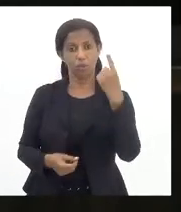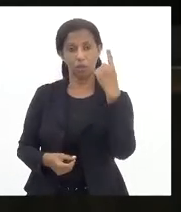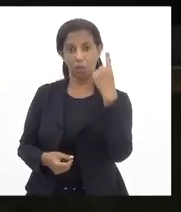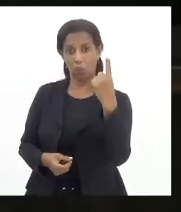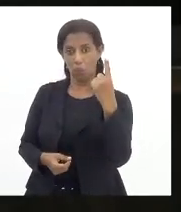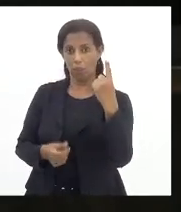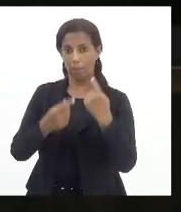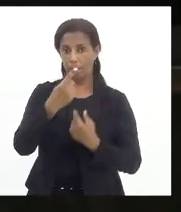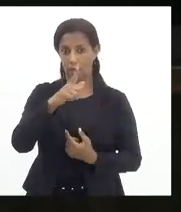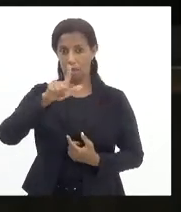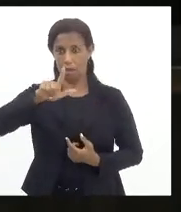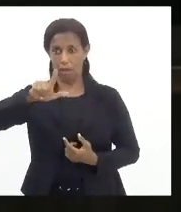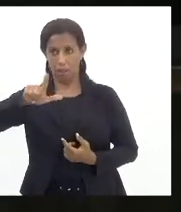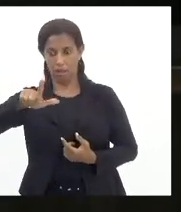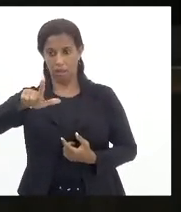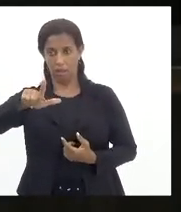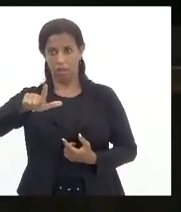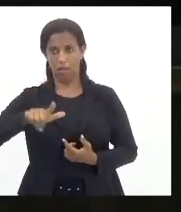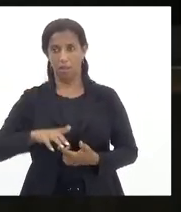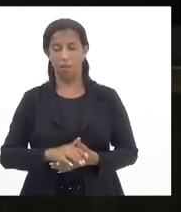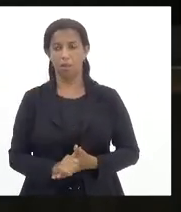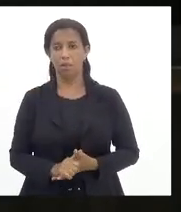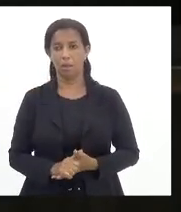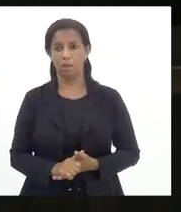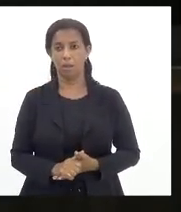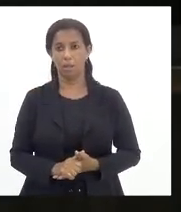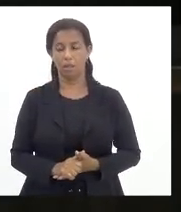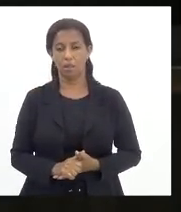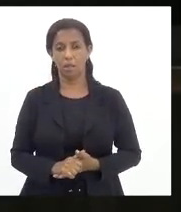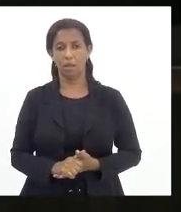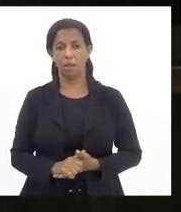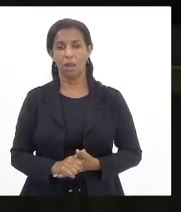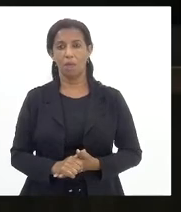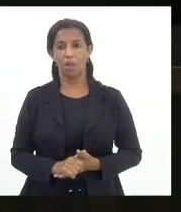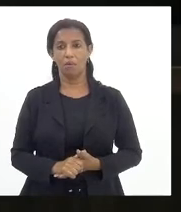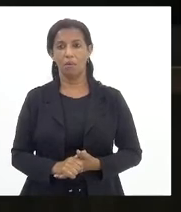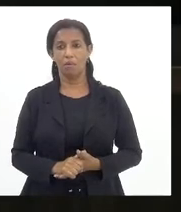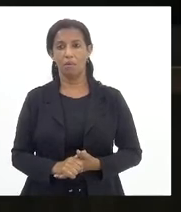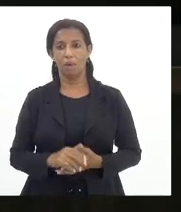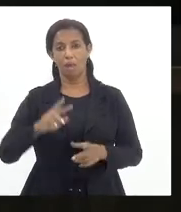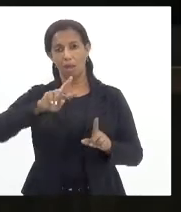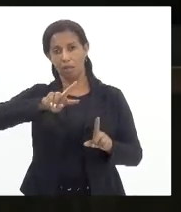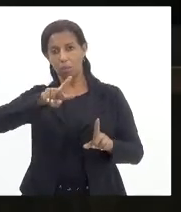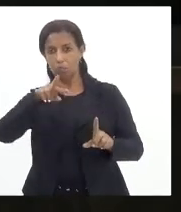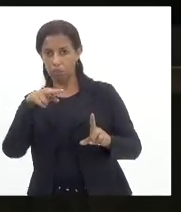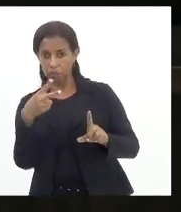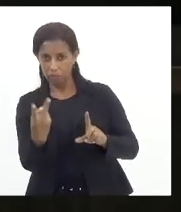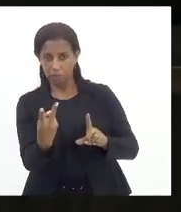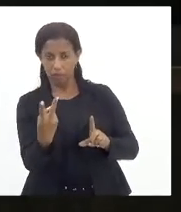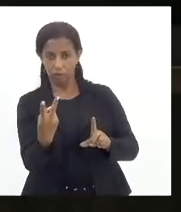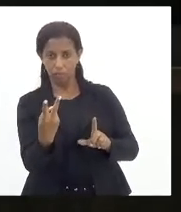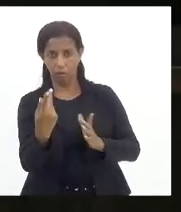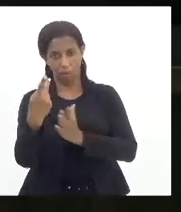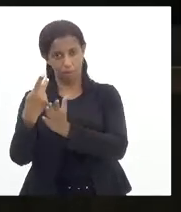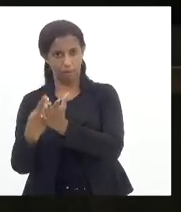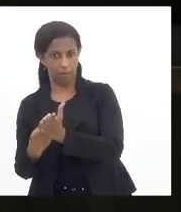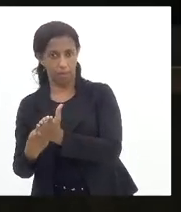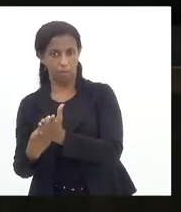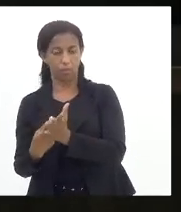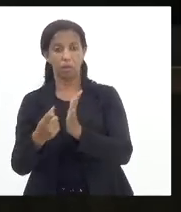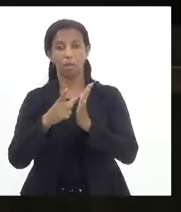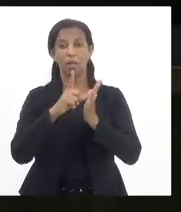eu vou na primeira sessão eu inverto a pauta ok antes porém